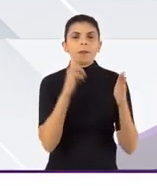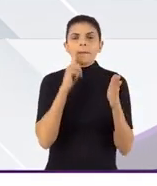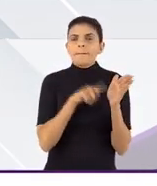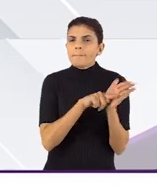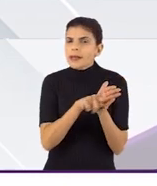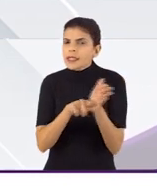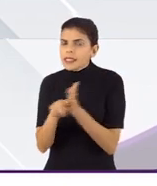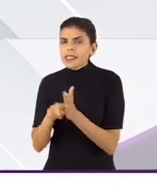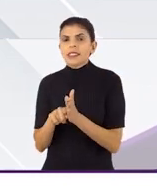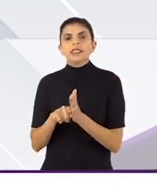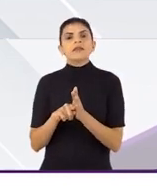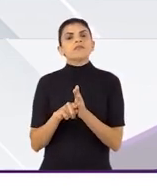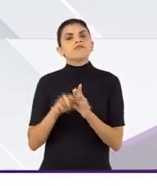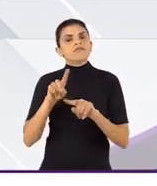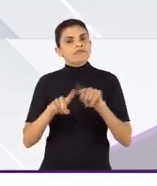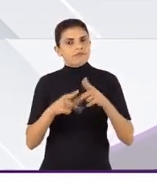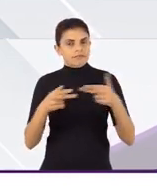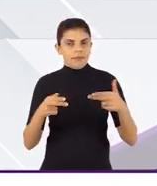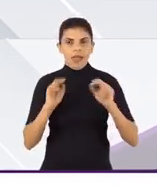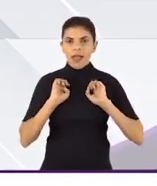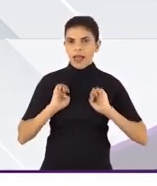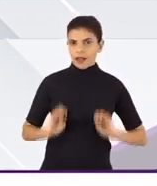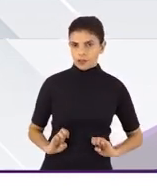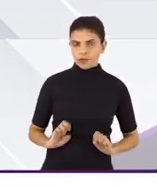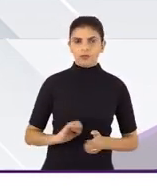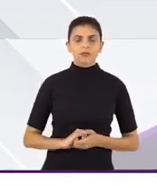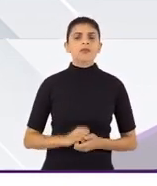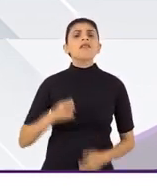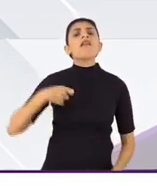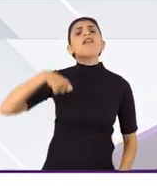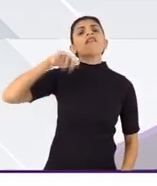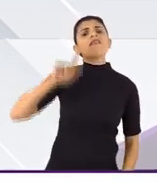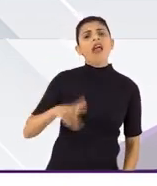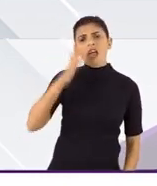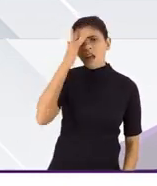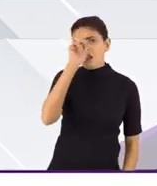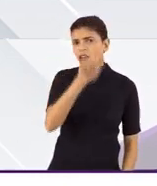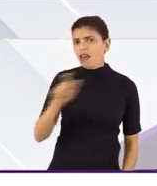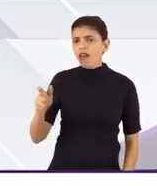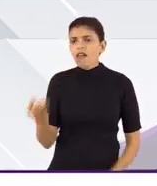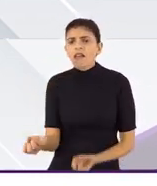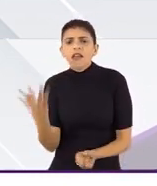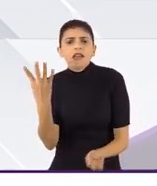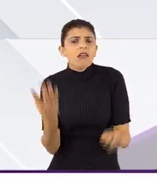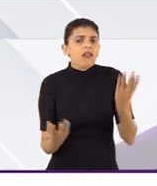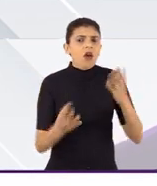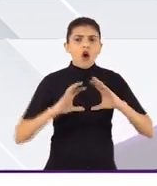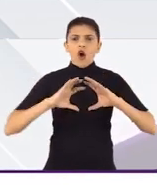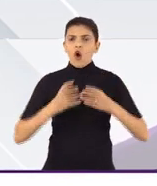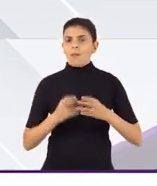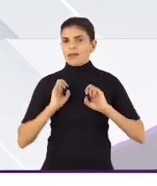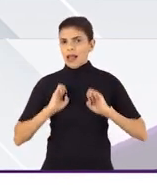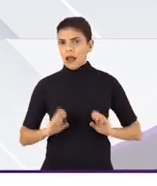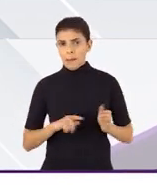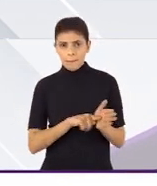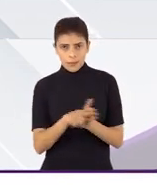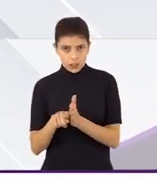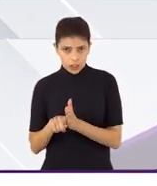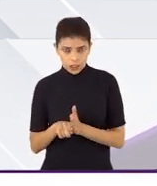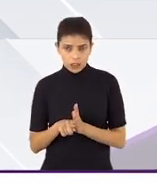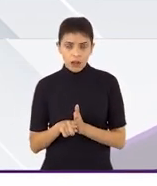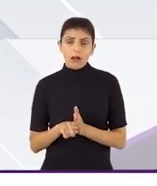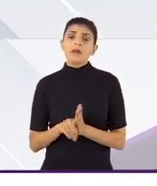desenvolvimento da pesquisa dentro de padrões éticos. Quem informa os Comitês de Ética em Pesquisa?